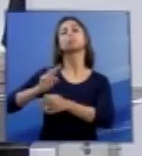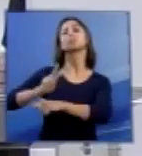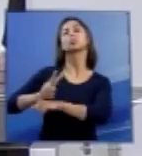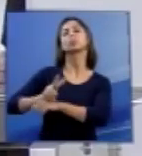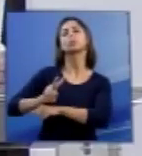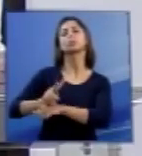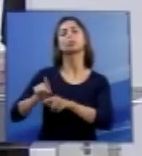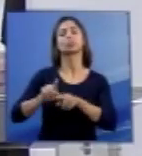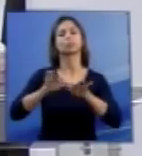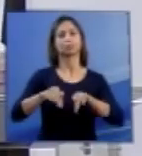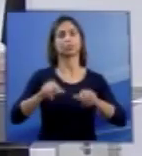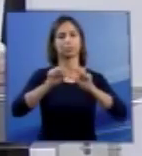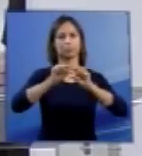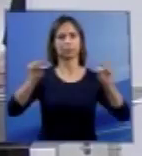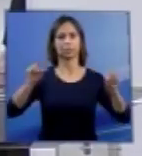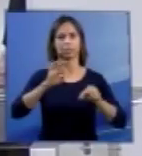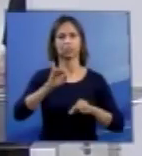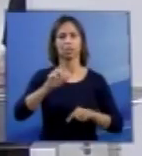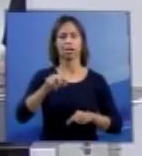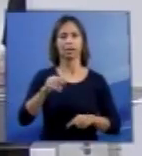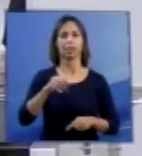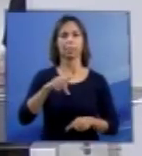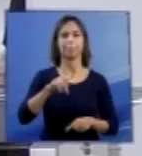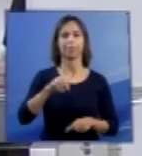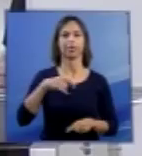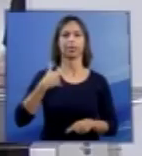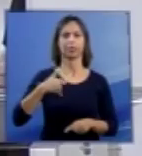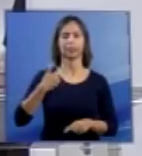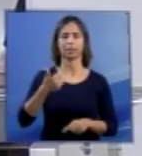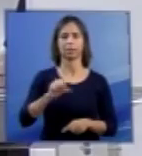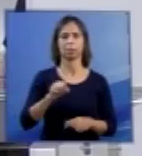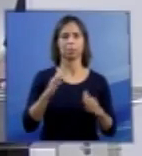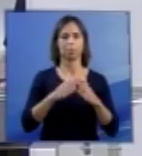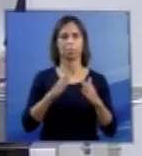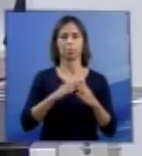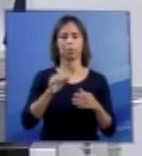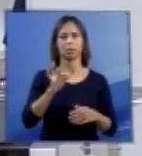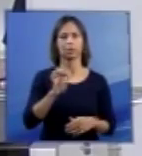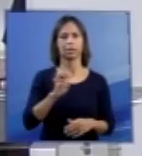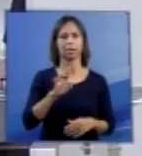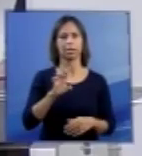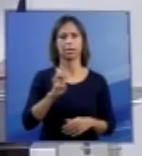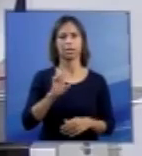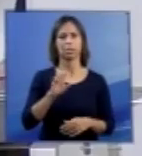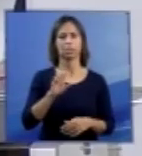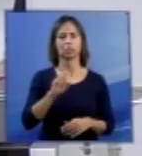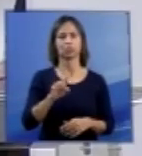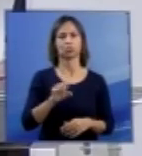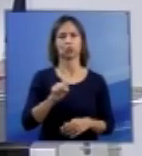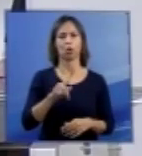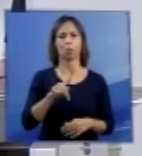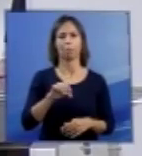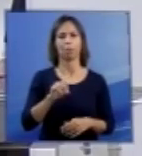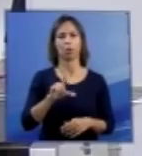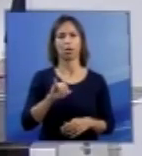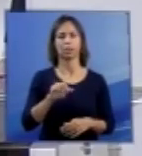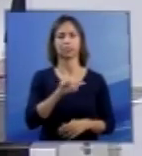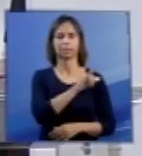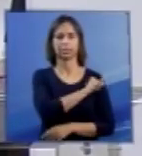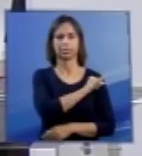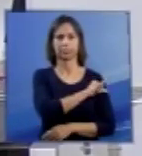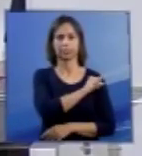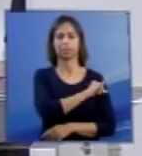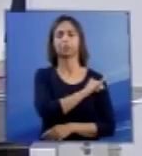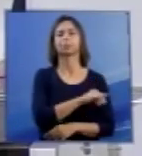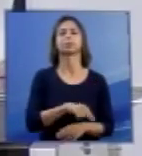palavras de Tianida Penha, 18 anos, moradora de Teresópolis, no Rio de Janeiro. Sua palavra eloquente e